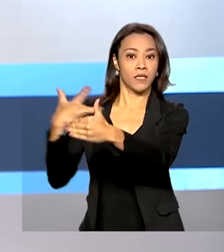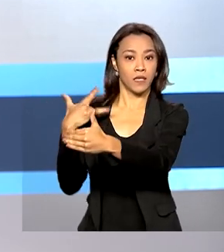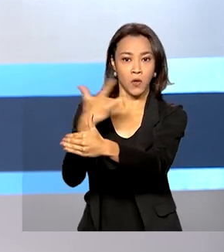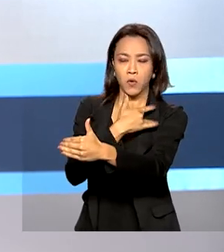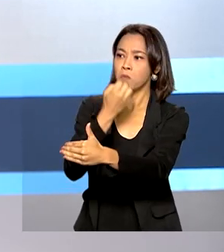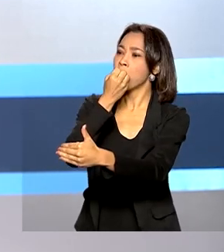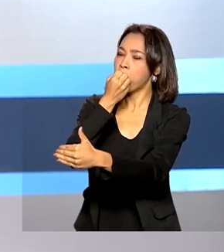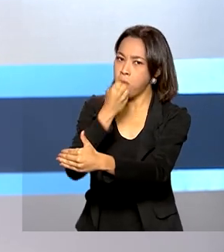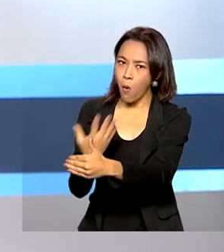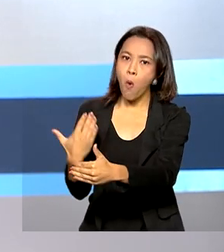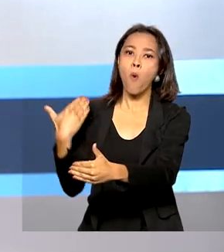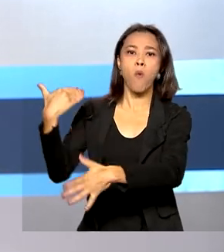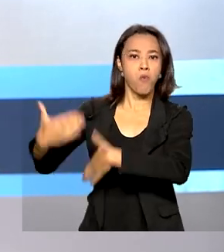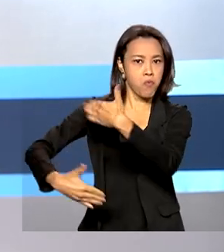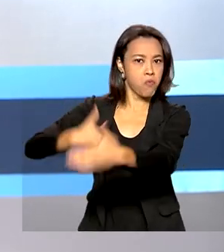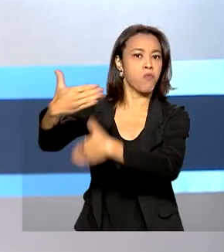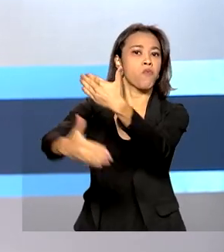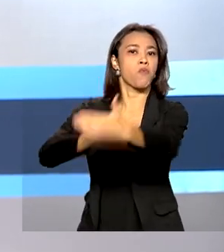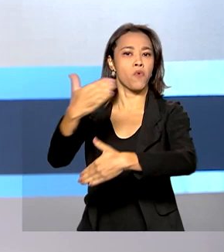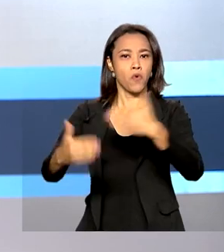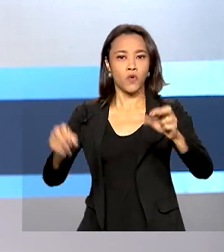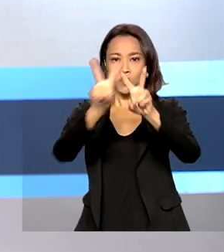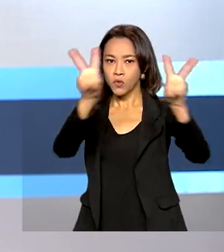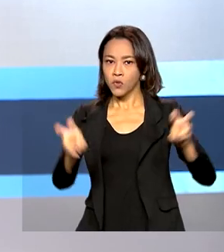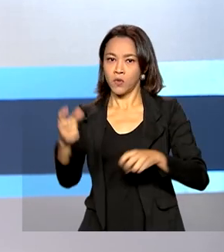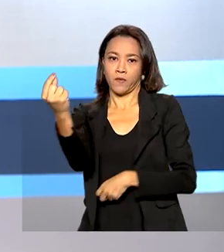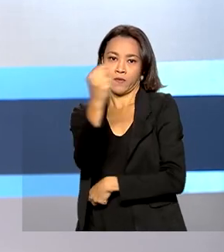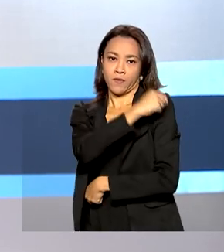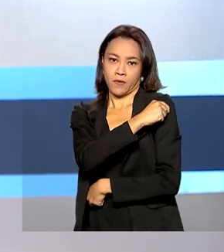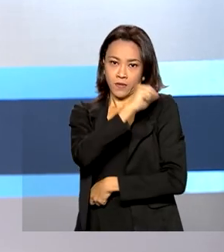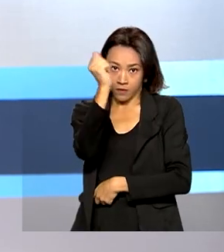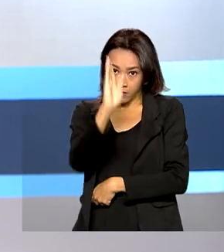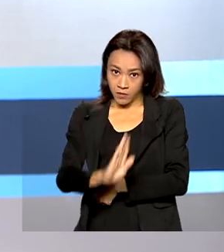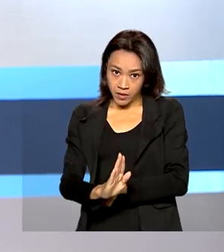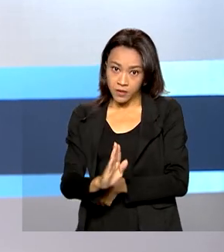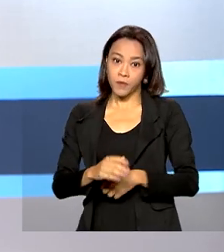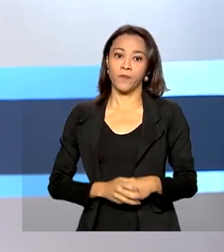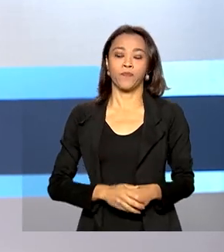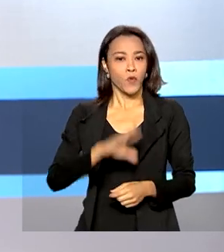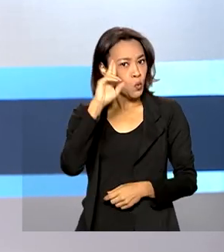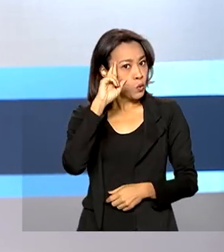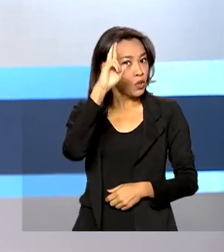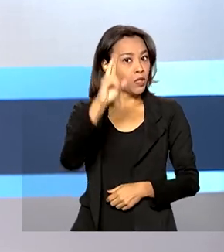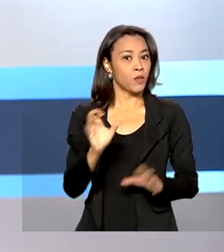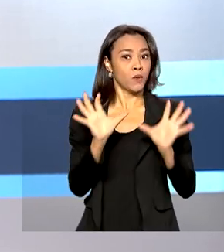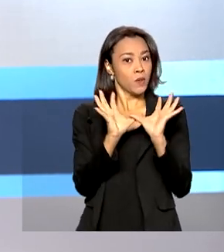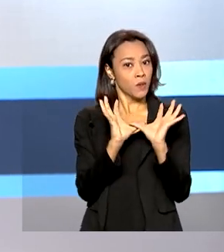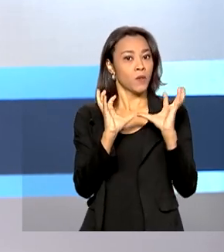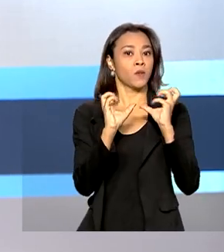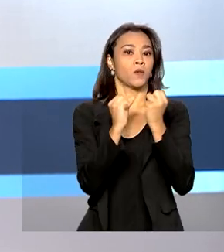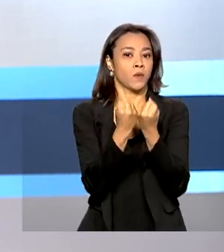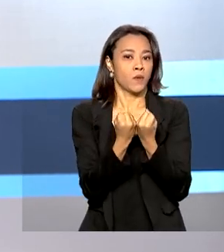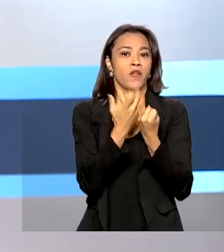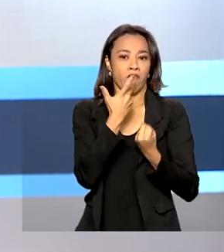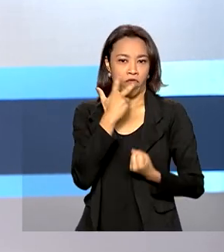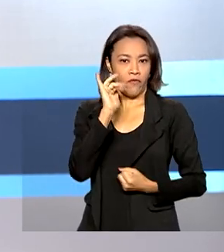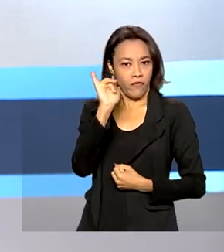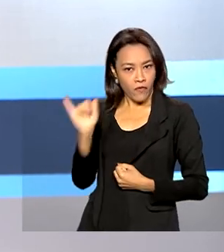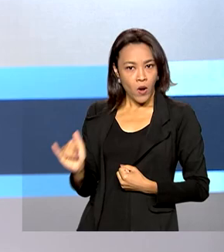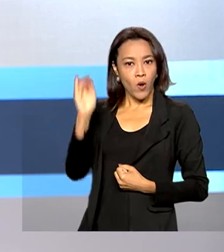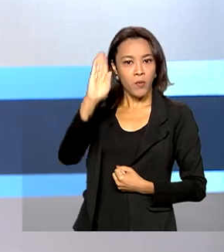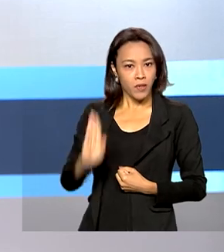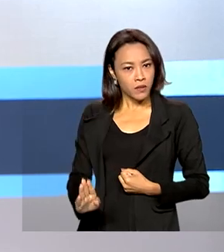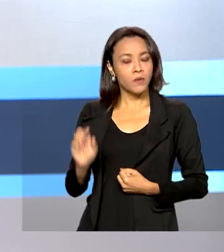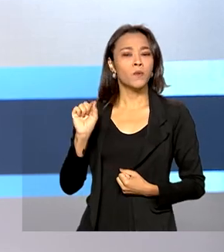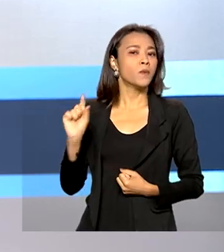do programa de vacinação contra a Covid-19 aqui no Brasil. O diretor da OMS também felicitou o Brasil pela